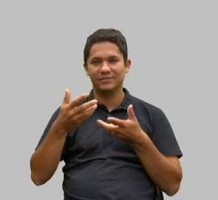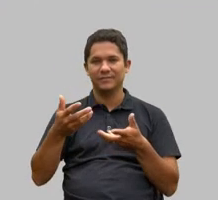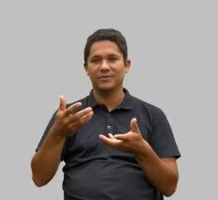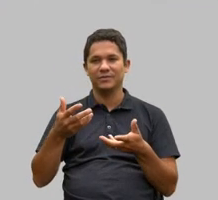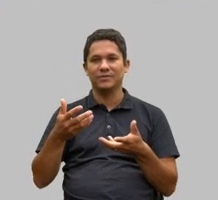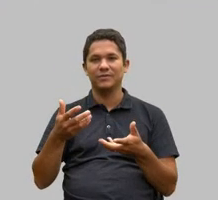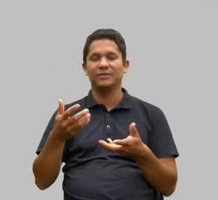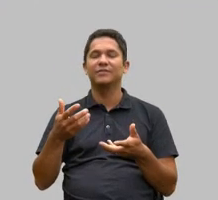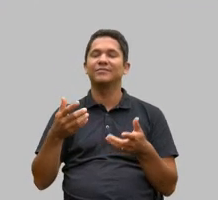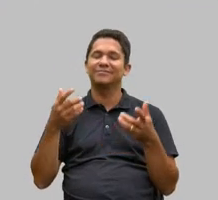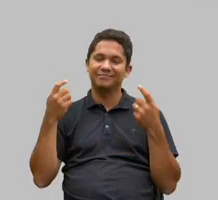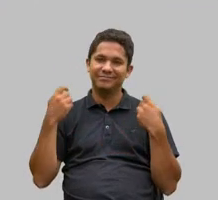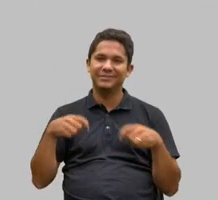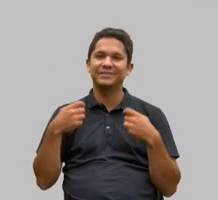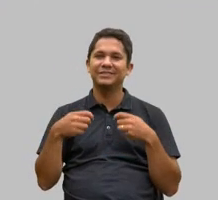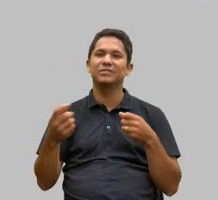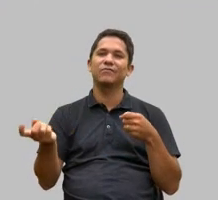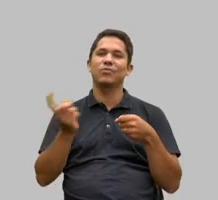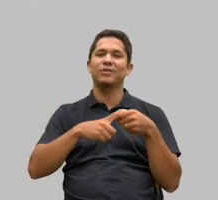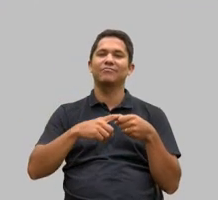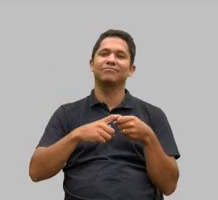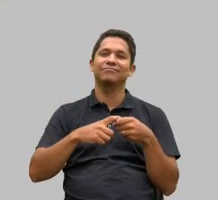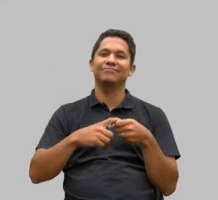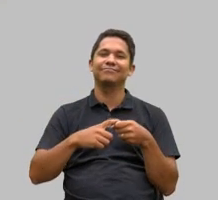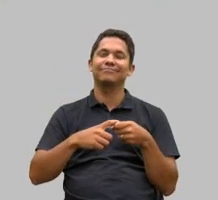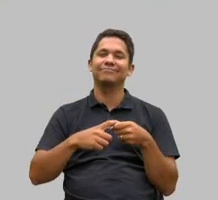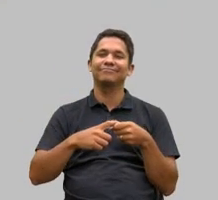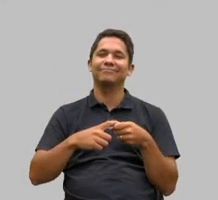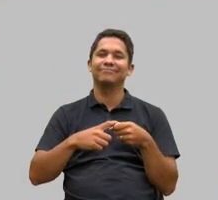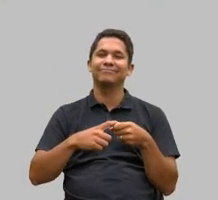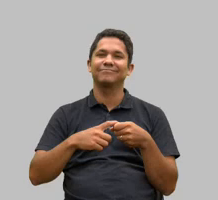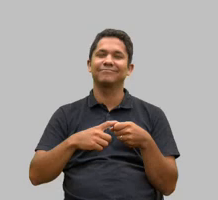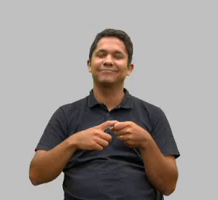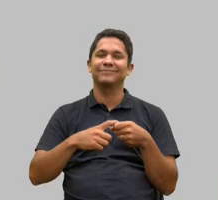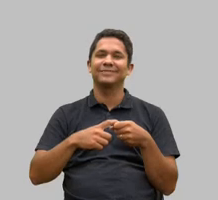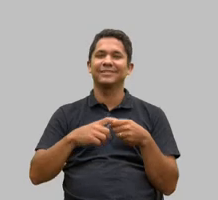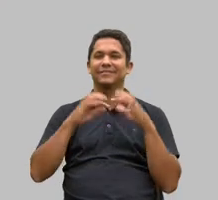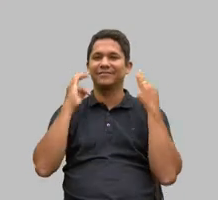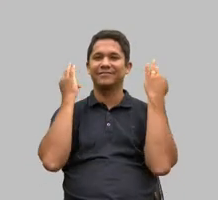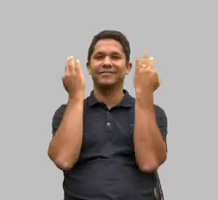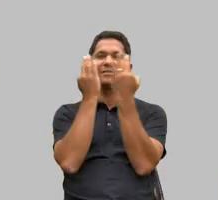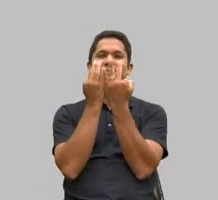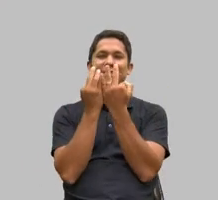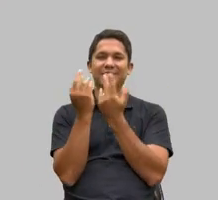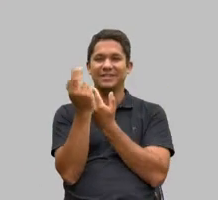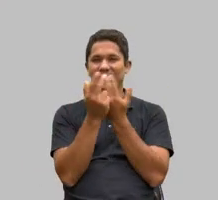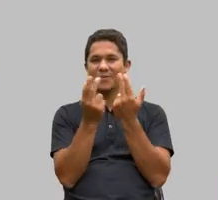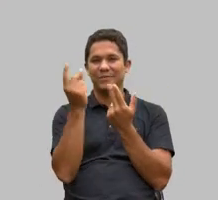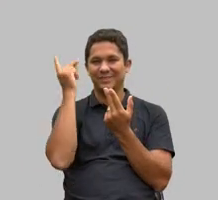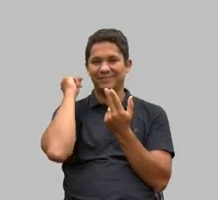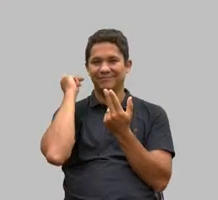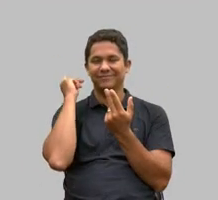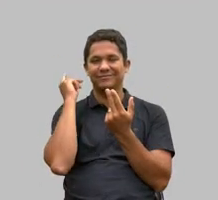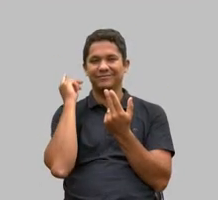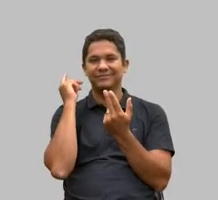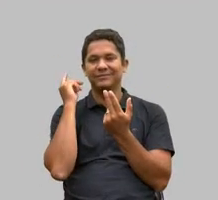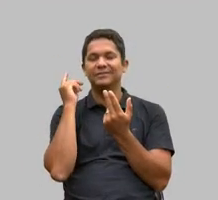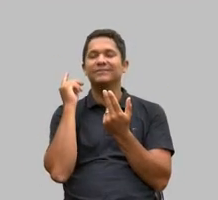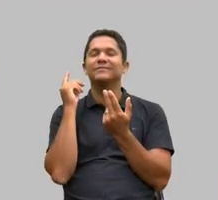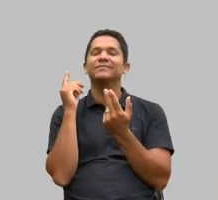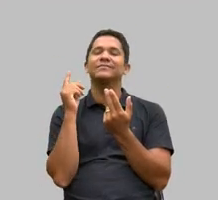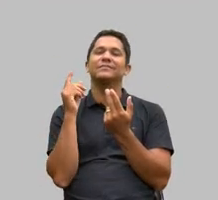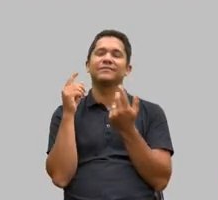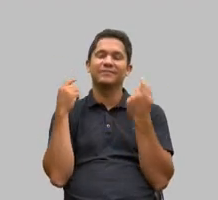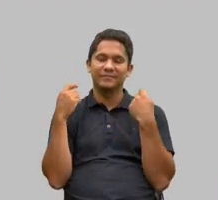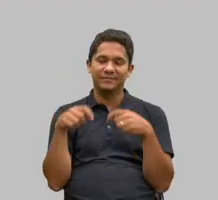precisamos retomar essa família que já fomos cada vez mais mas para isso temos que